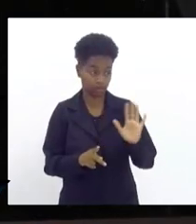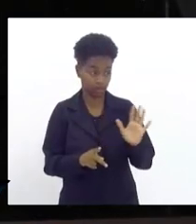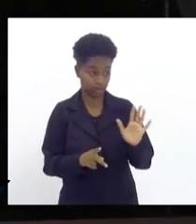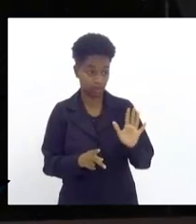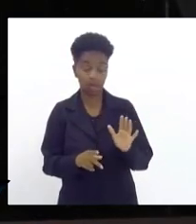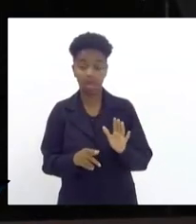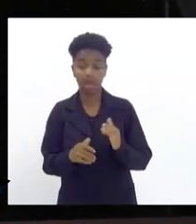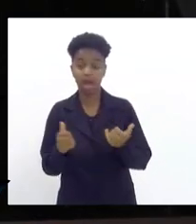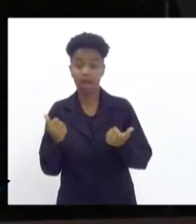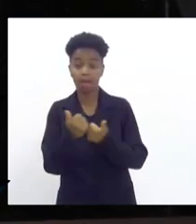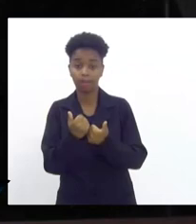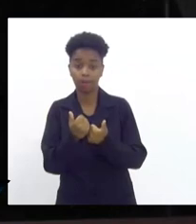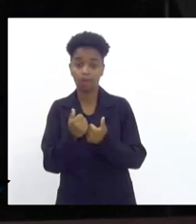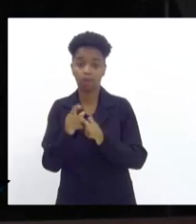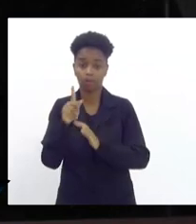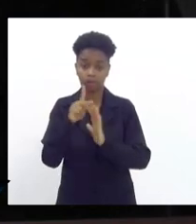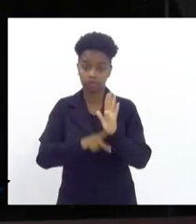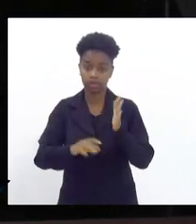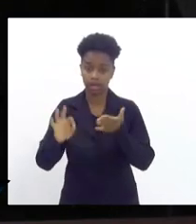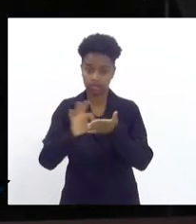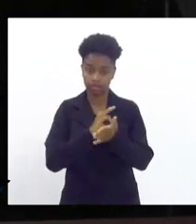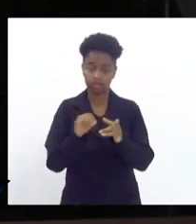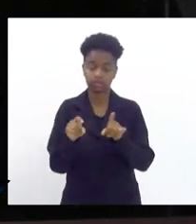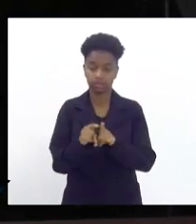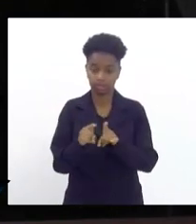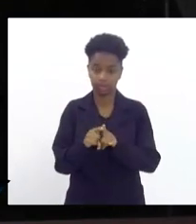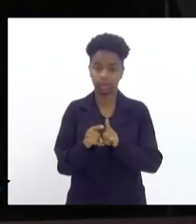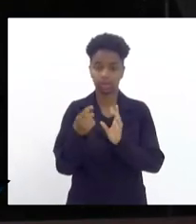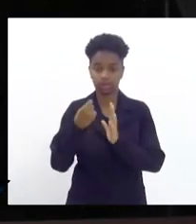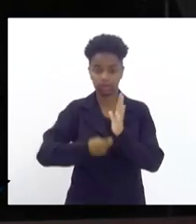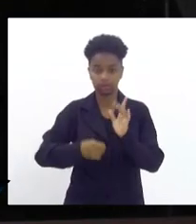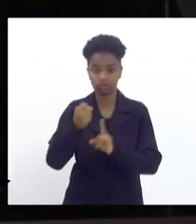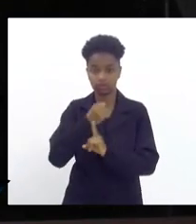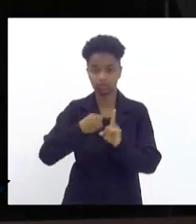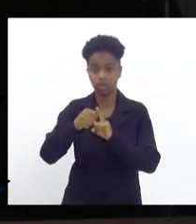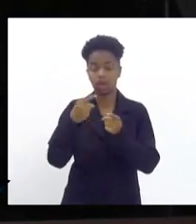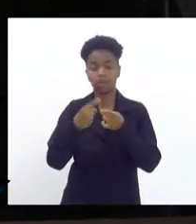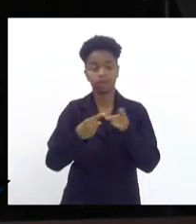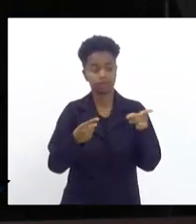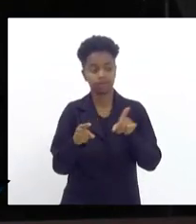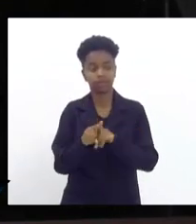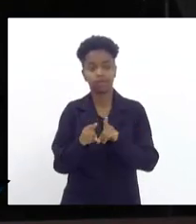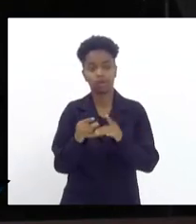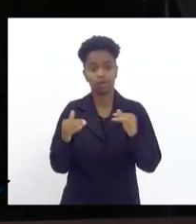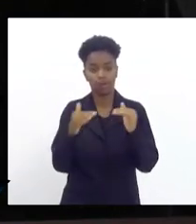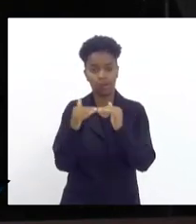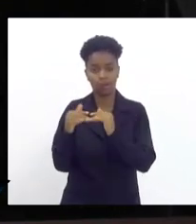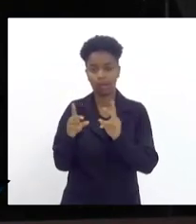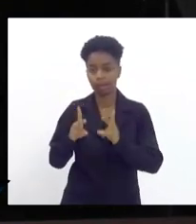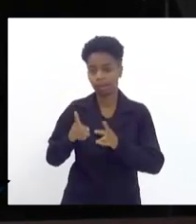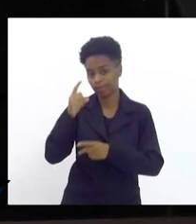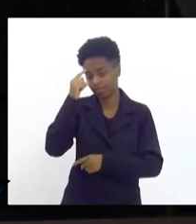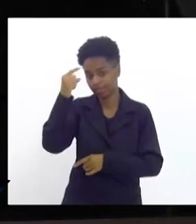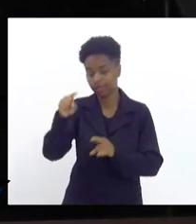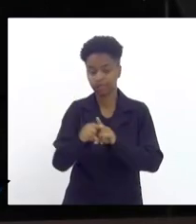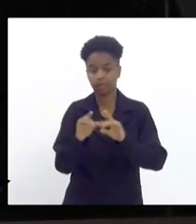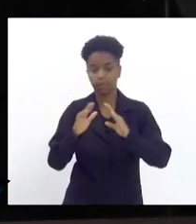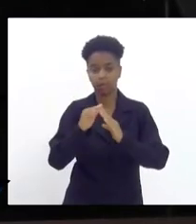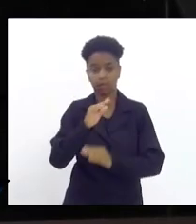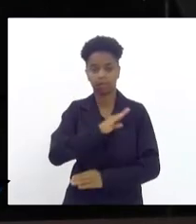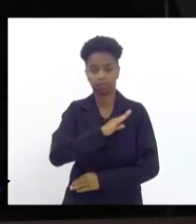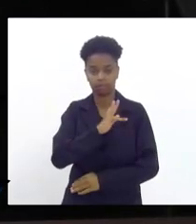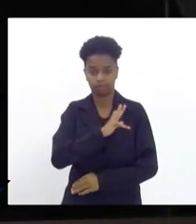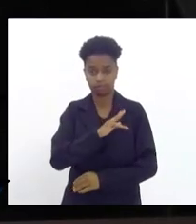como coautor do projeto da tarifa social porque a vossa excelência também comunga com as mesmas ideias e também é da Baixada Fluminense